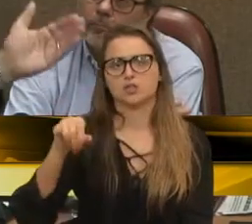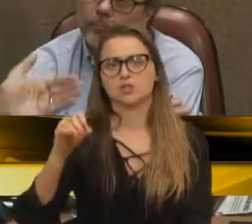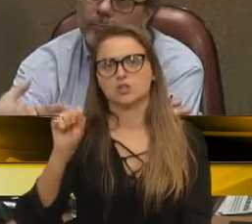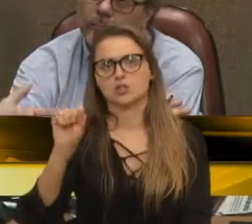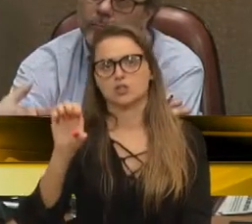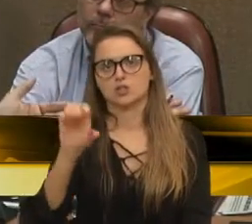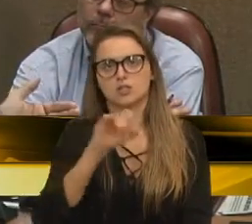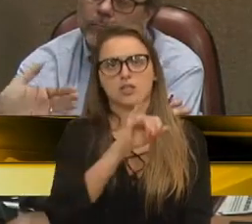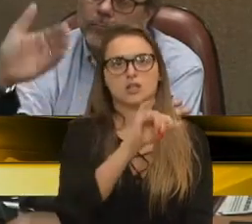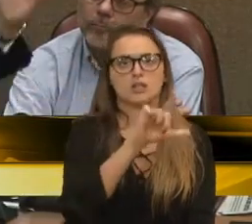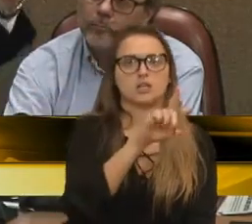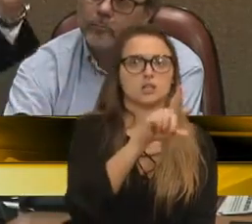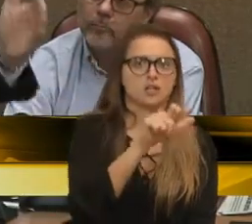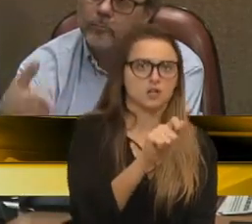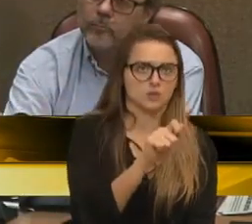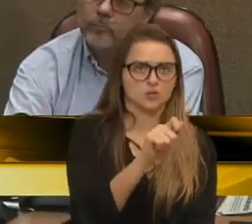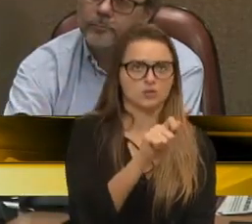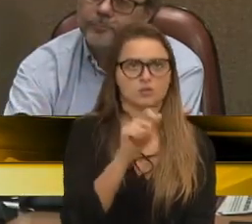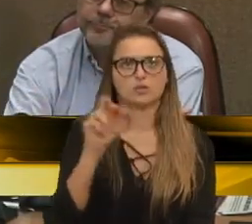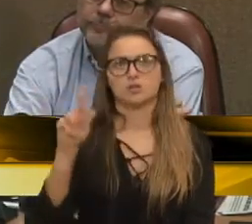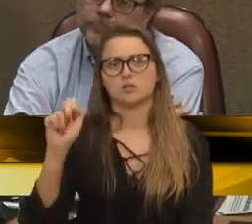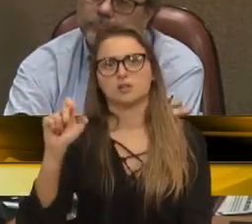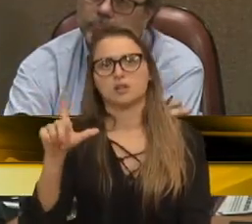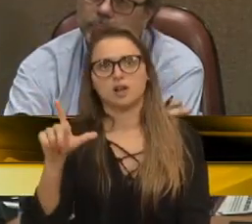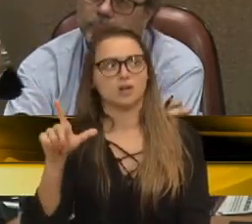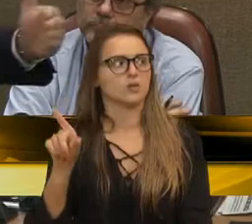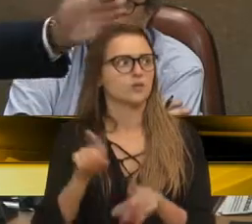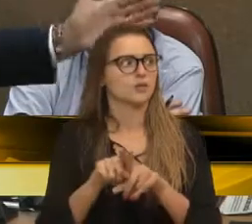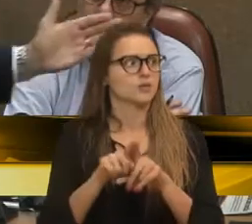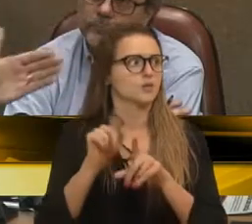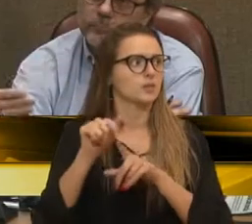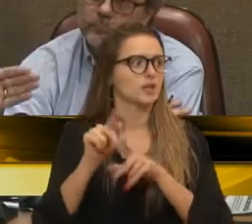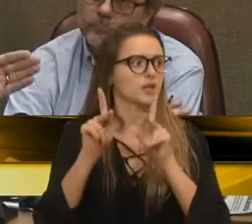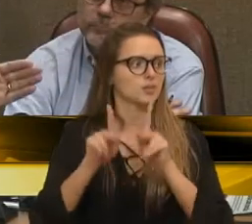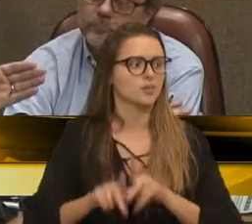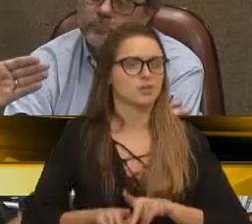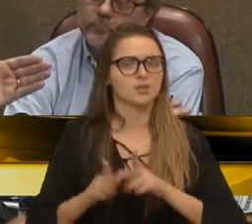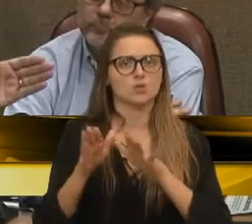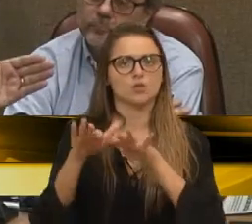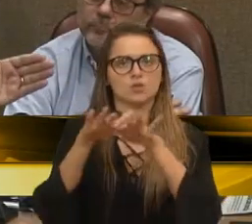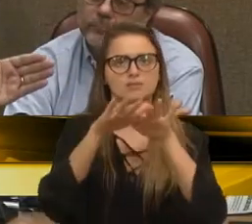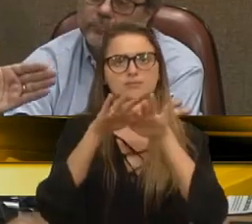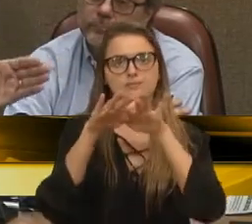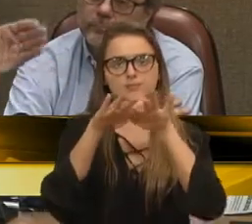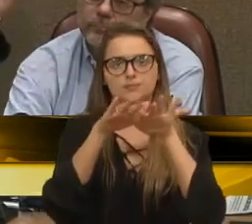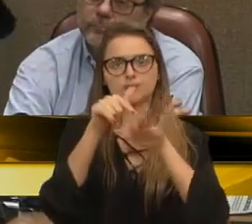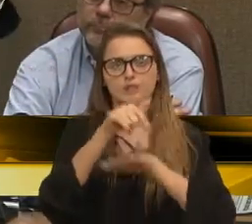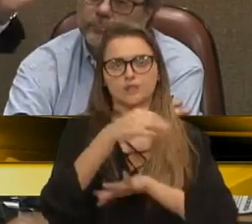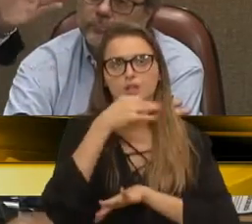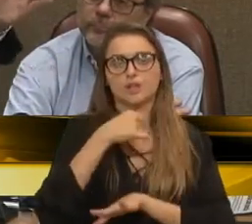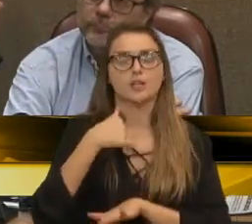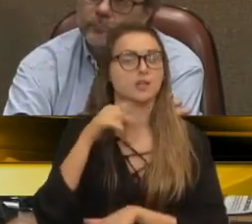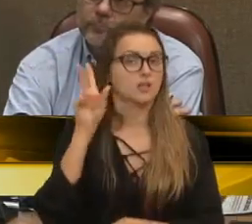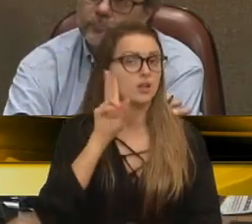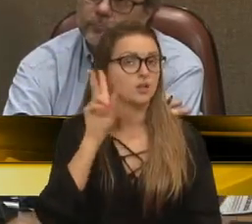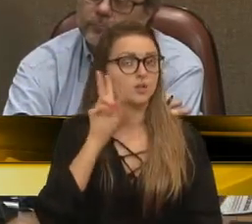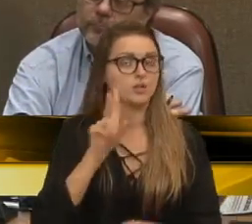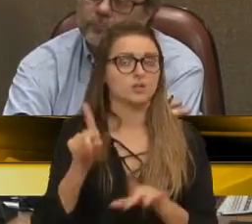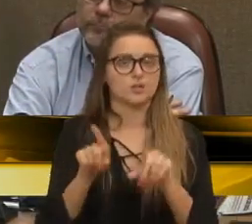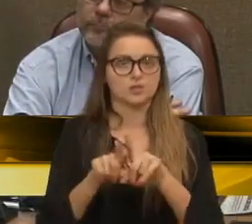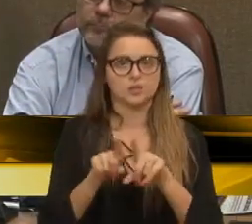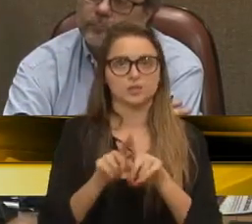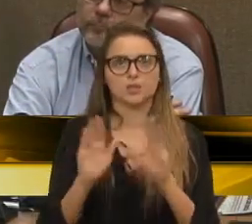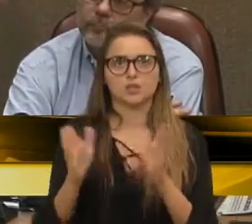Ilda Barazetti, Raul Randon era uma daquelas unanimidades em Caxias do Sul. E me lembro muito bem, vereador Edson,